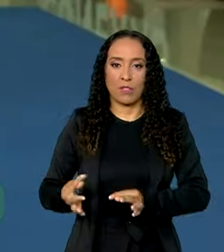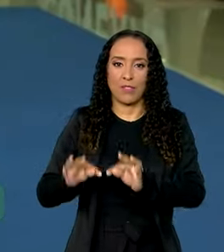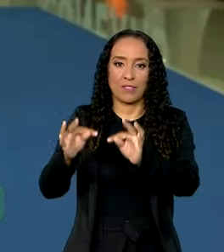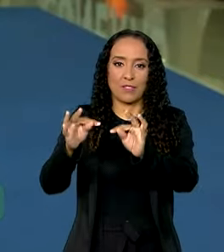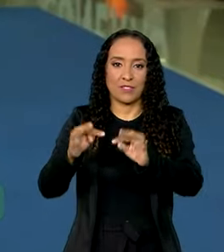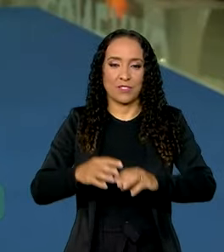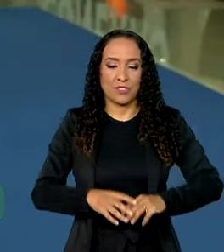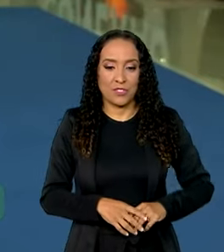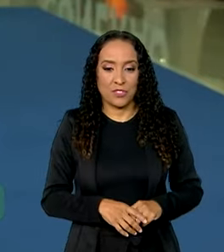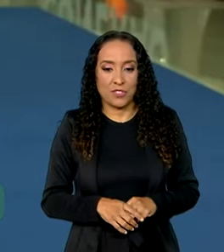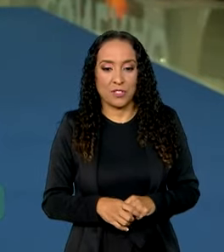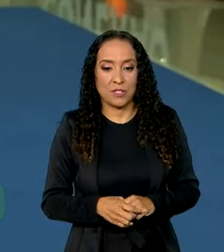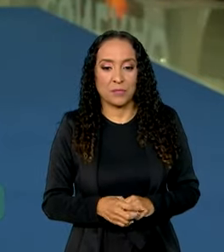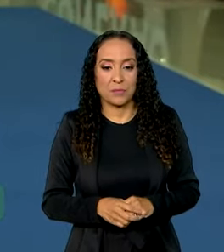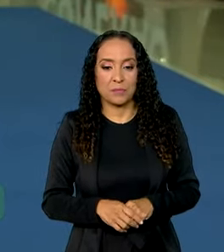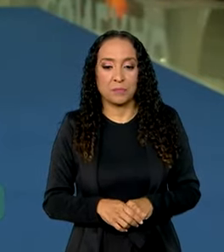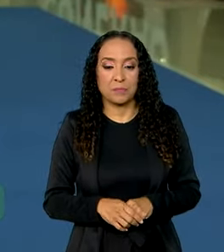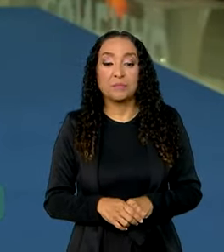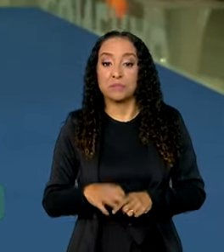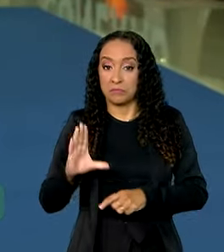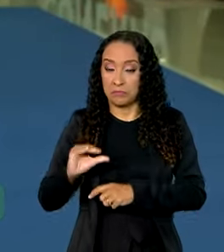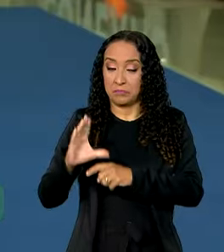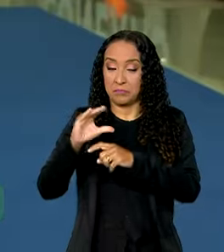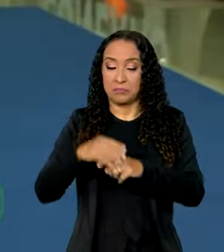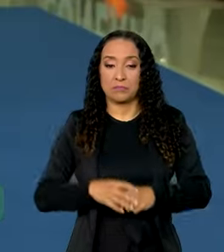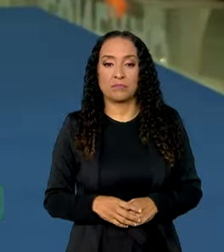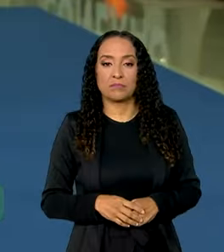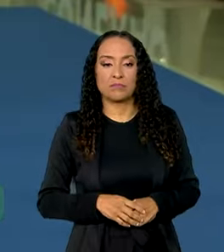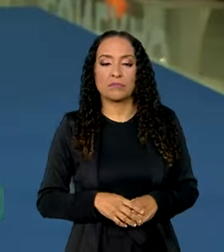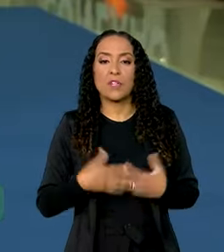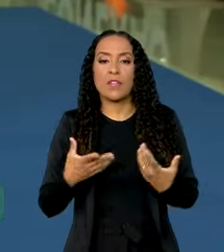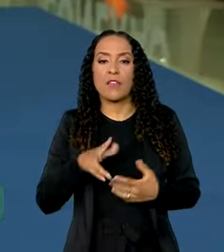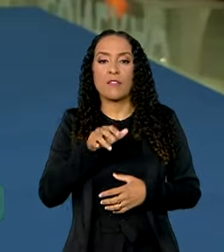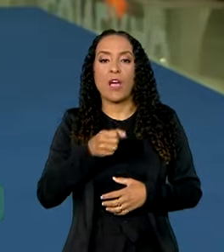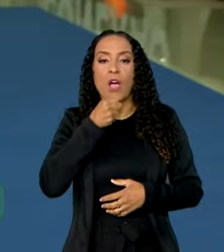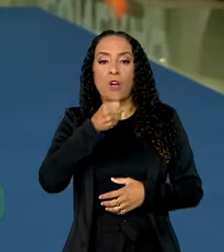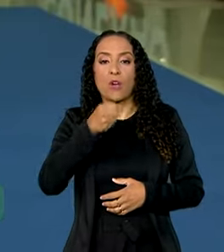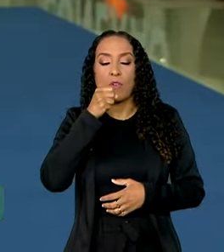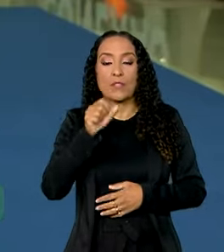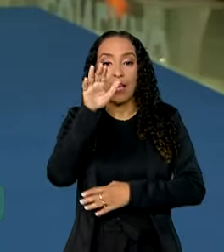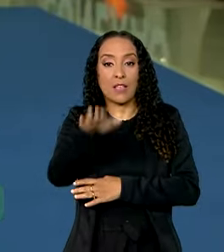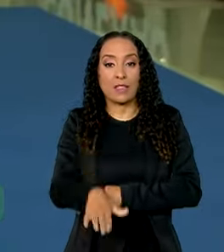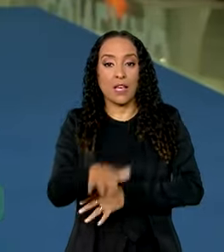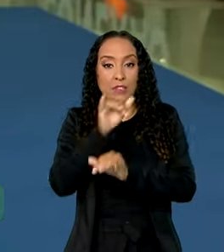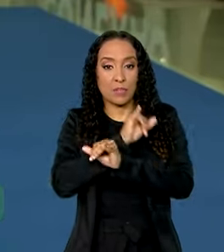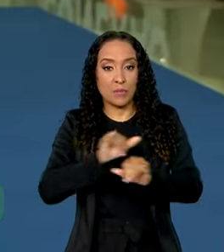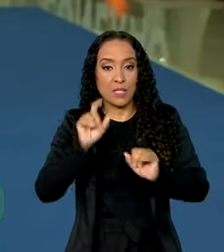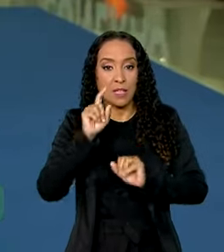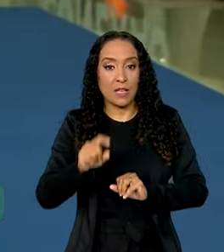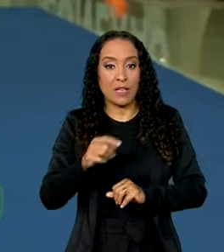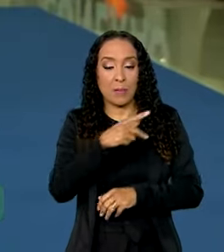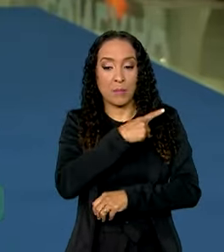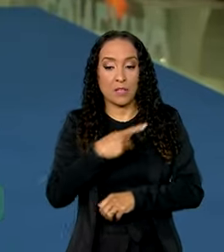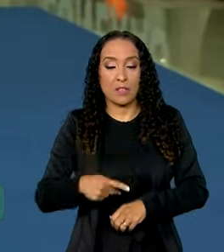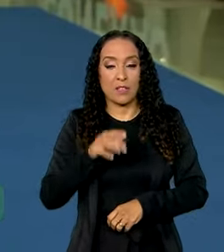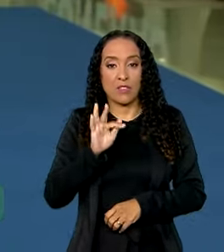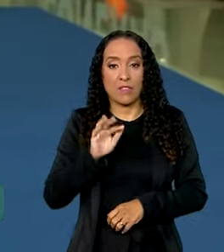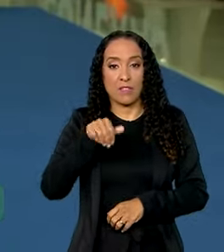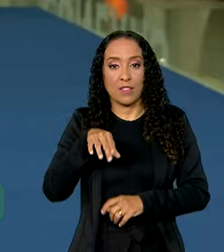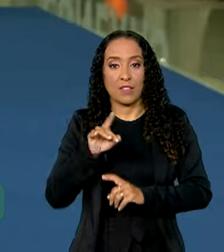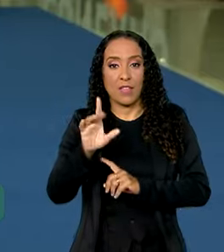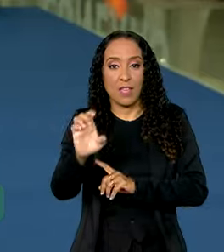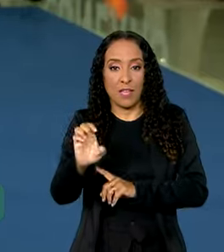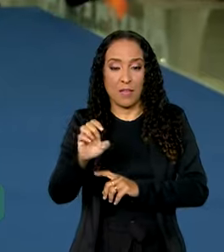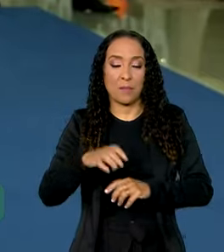e ciência. Quem deve falar com a imprensa também na parte da tarde é a presidente do FNDE, o Fundo